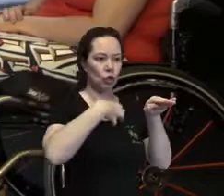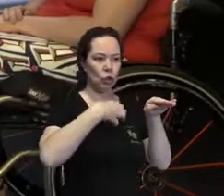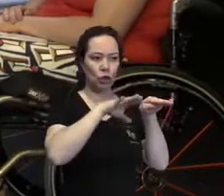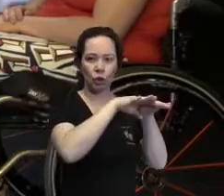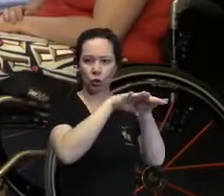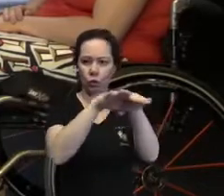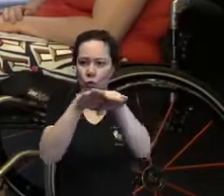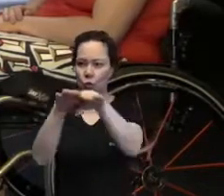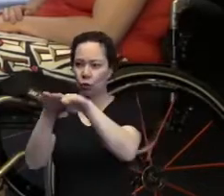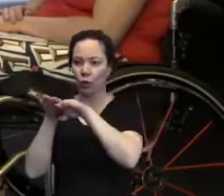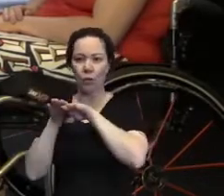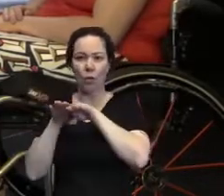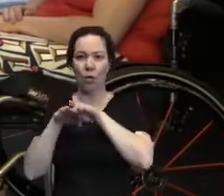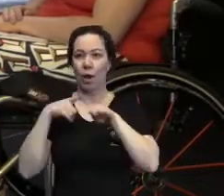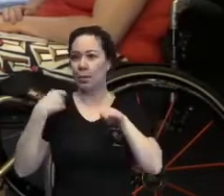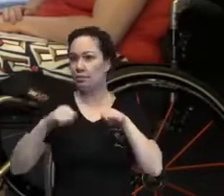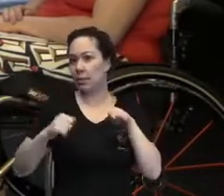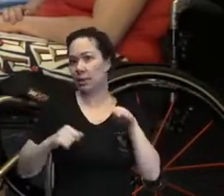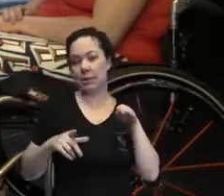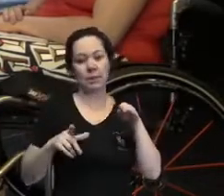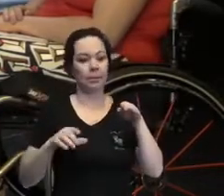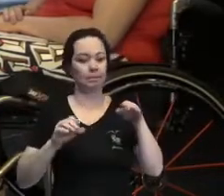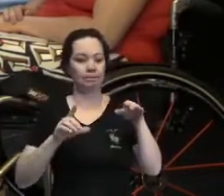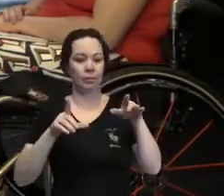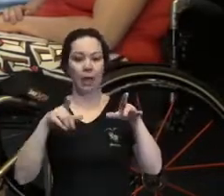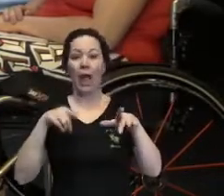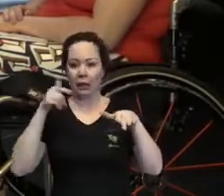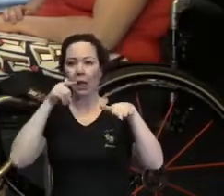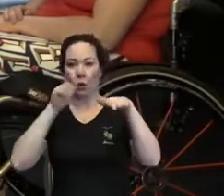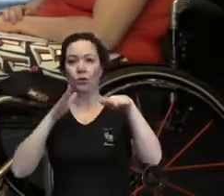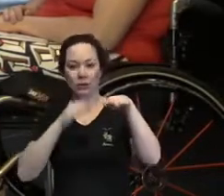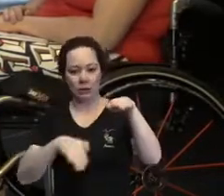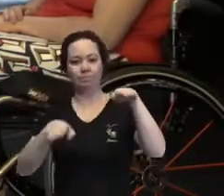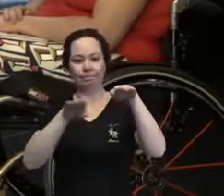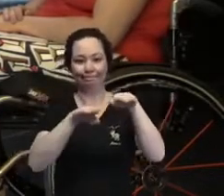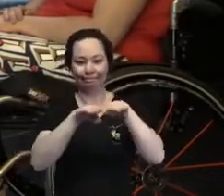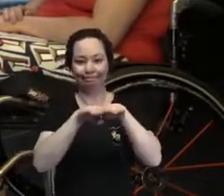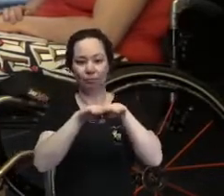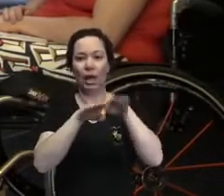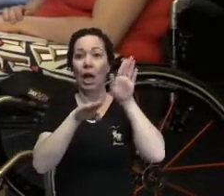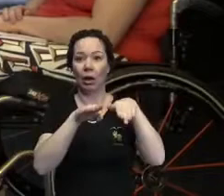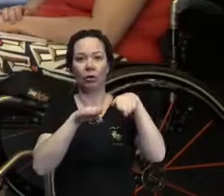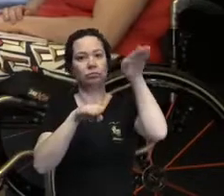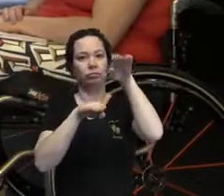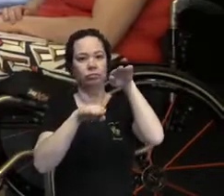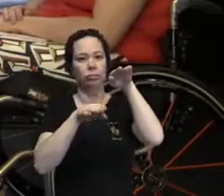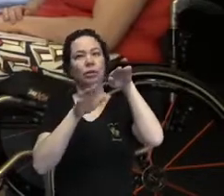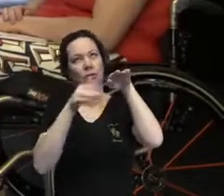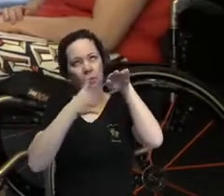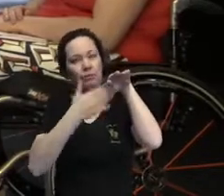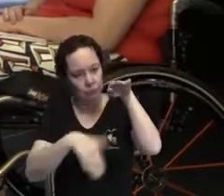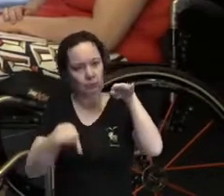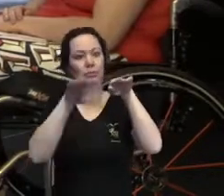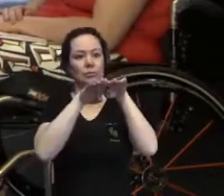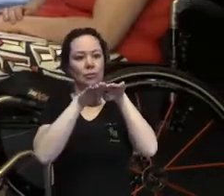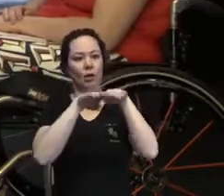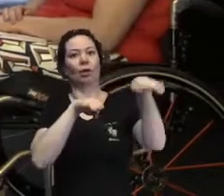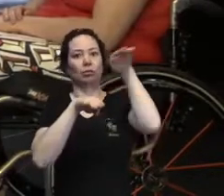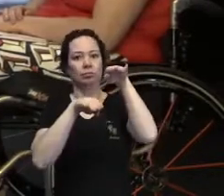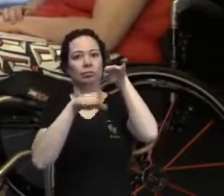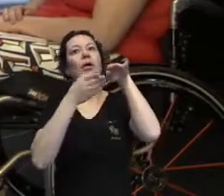mais inalcançáveis, fazendo as pessoas ficarem cada vez mais frustradas, cada vez mais